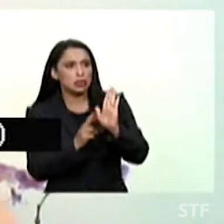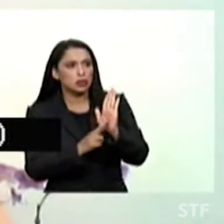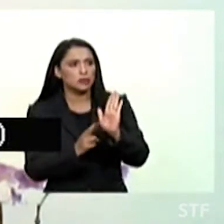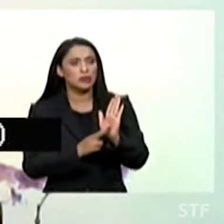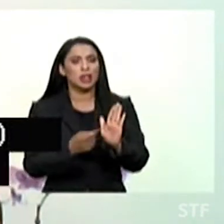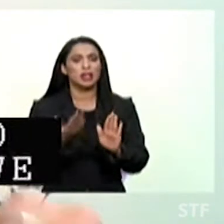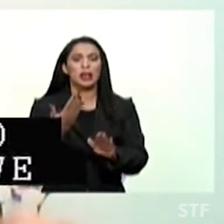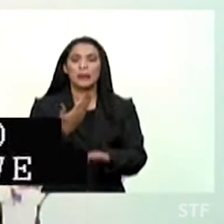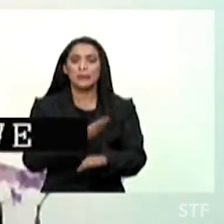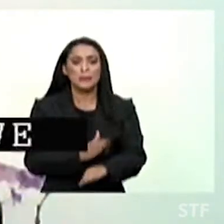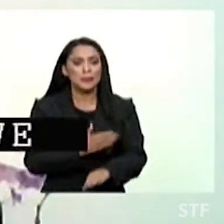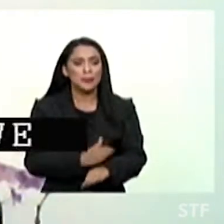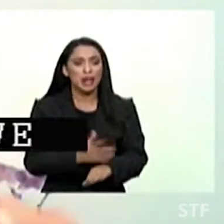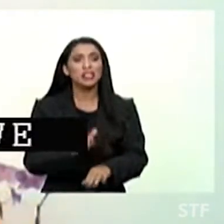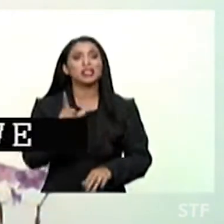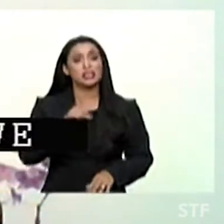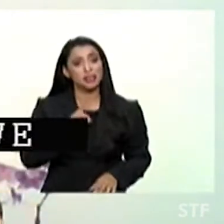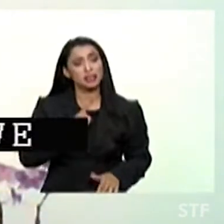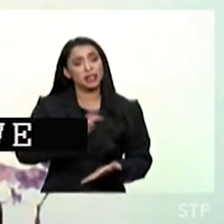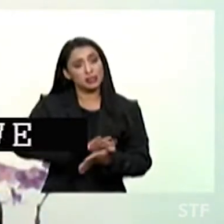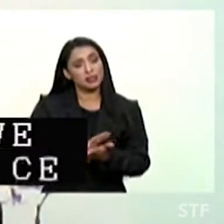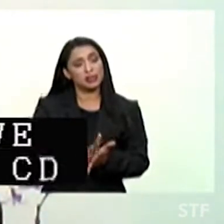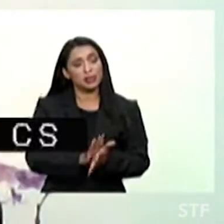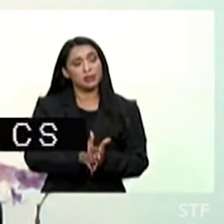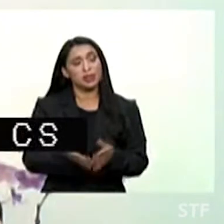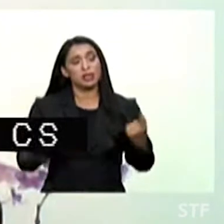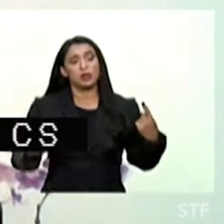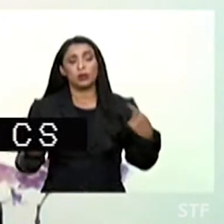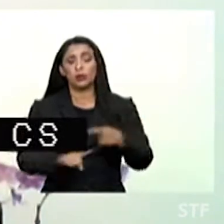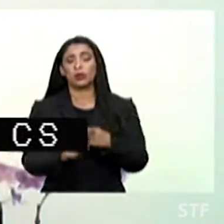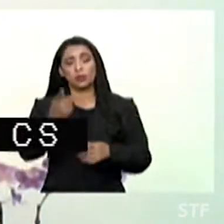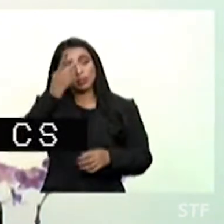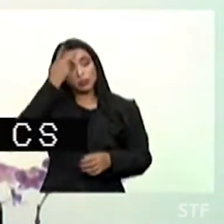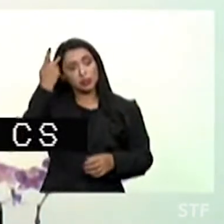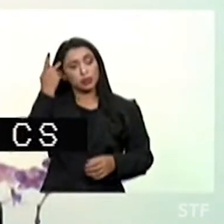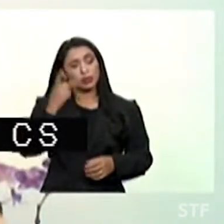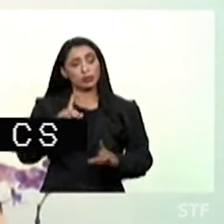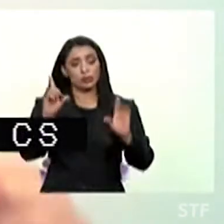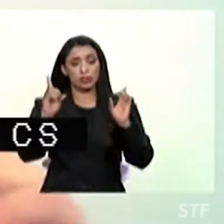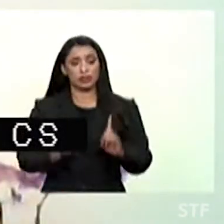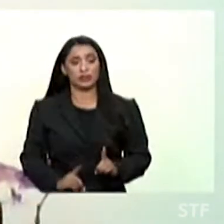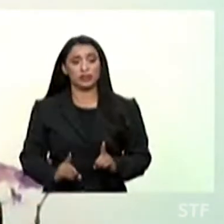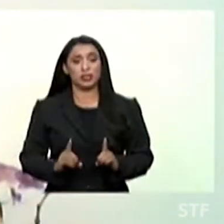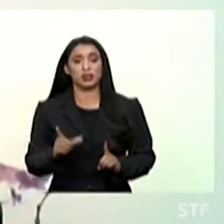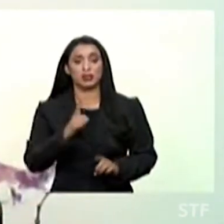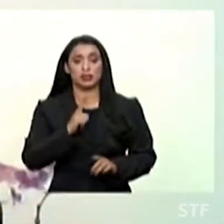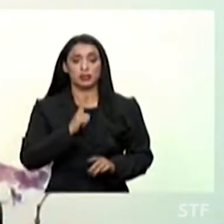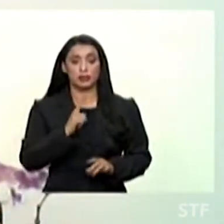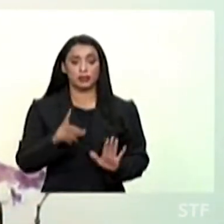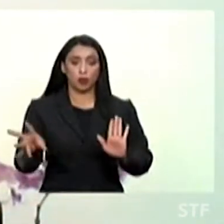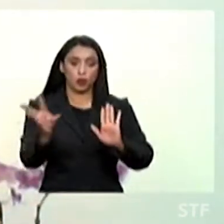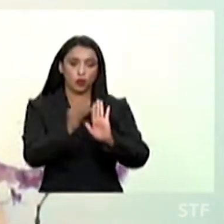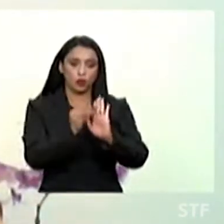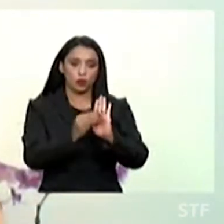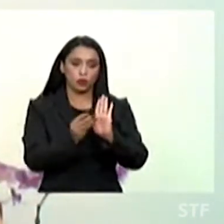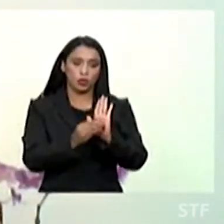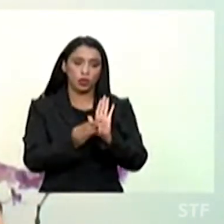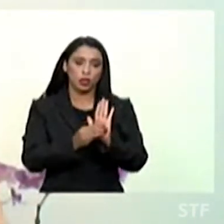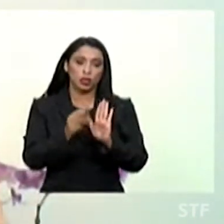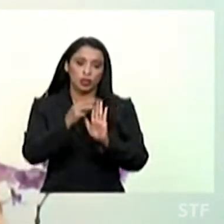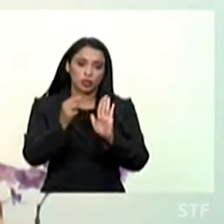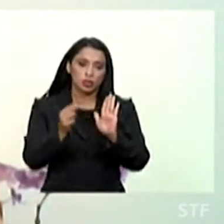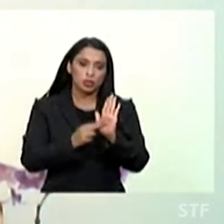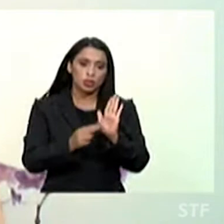práticas que constituem discriminação contra as pessoas com deficiência e que estejam violando o conteúdo normativo do artigo